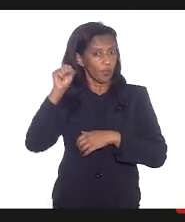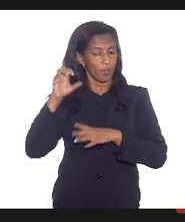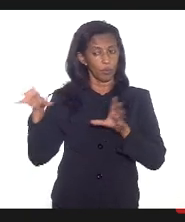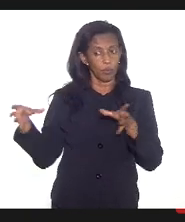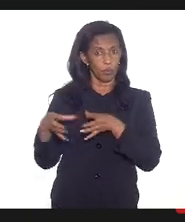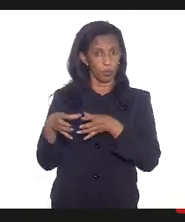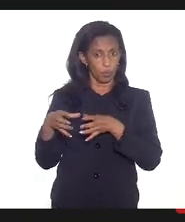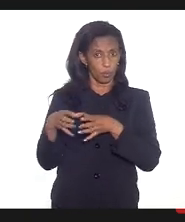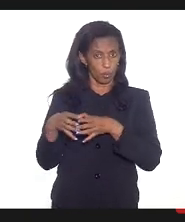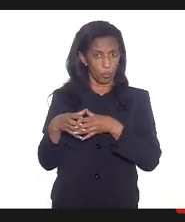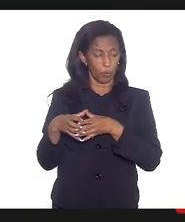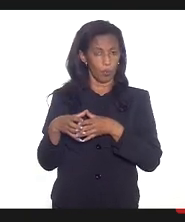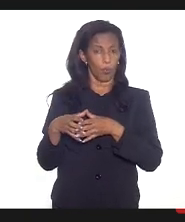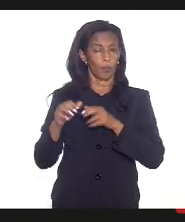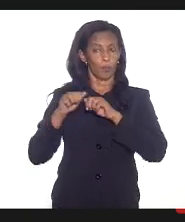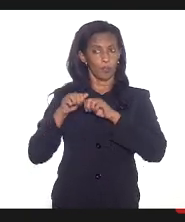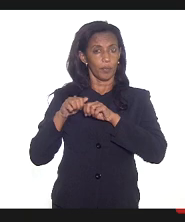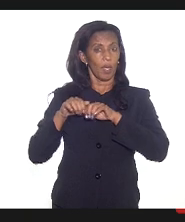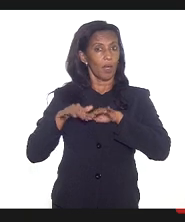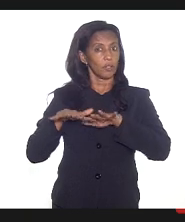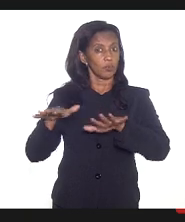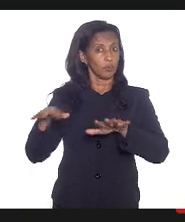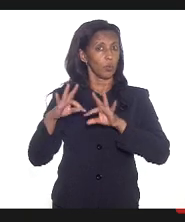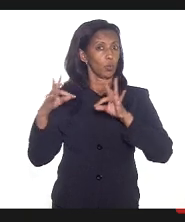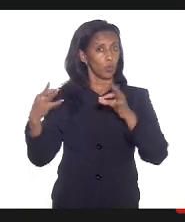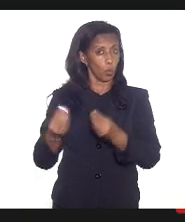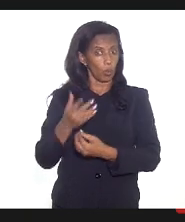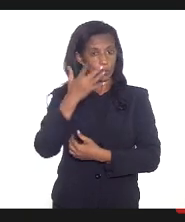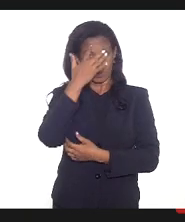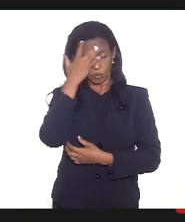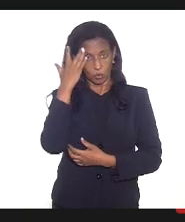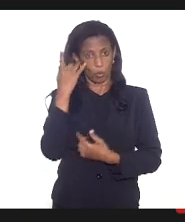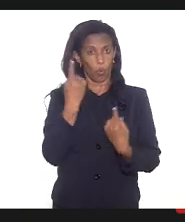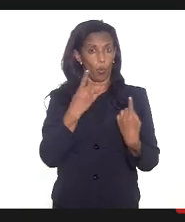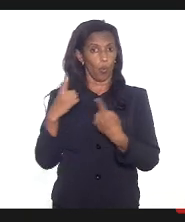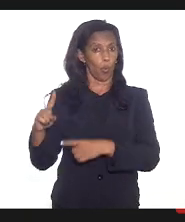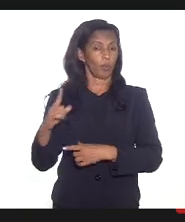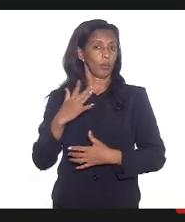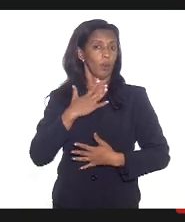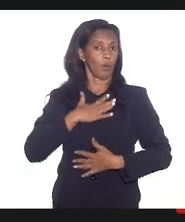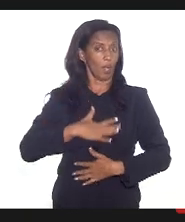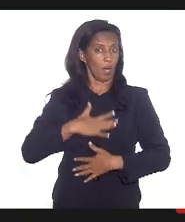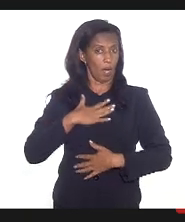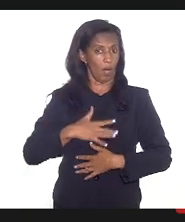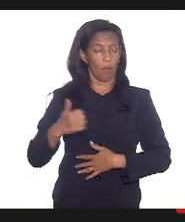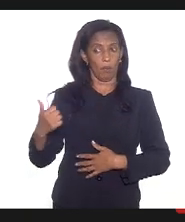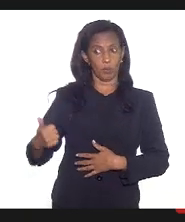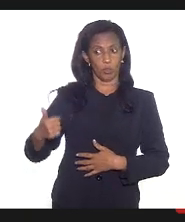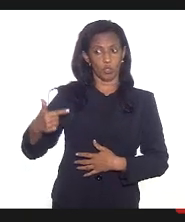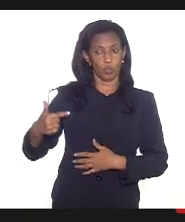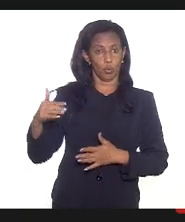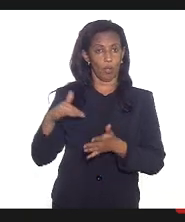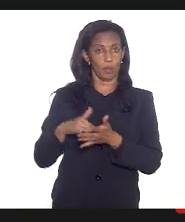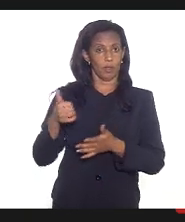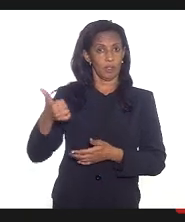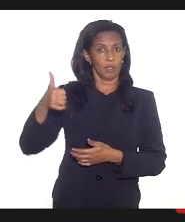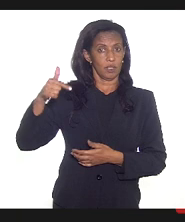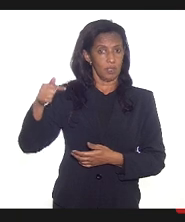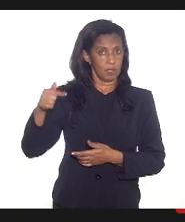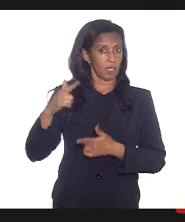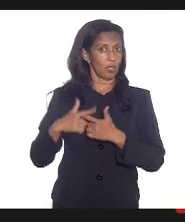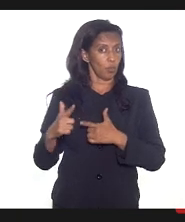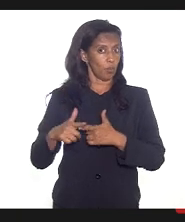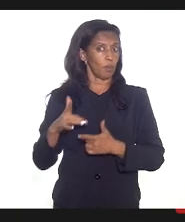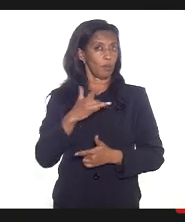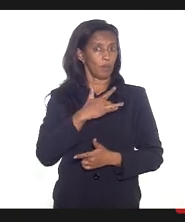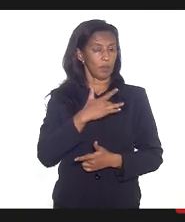estar não apenas as gestantes mas estar vacinando com tranquilidade as pessoas de 12 a 17 anos com comorbidades graves